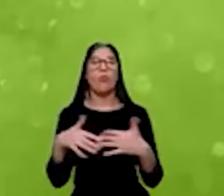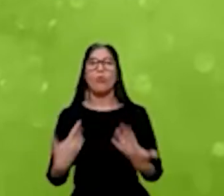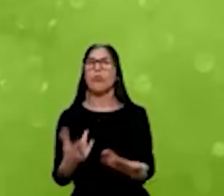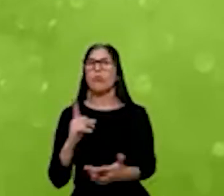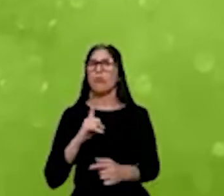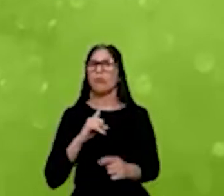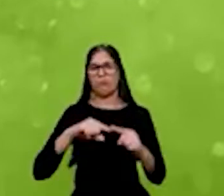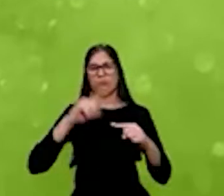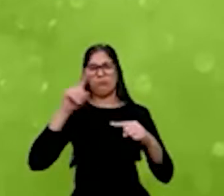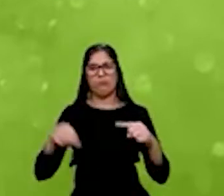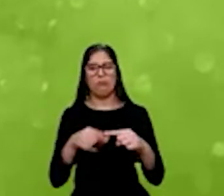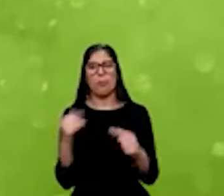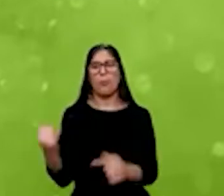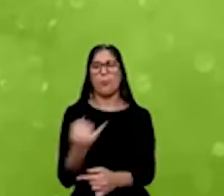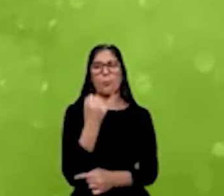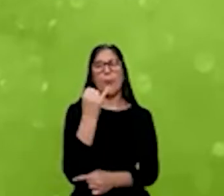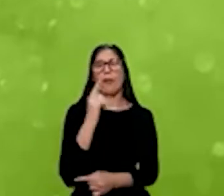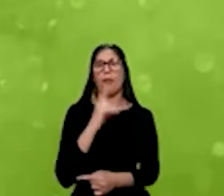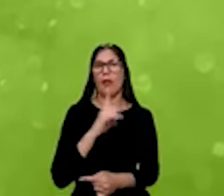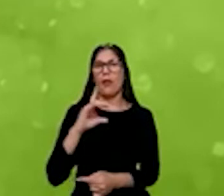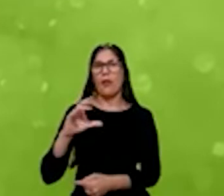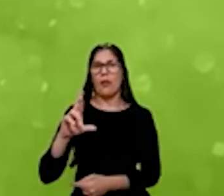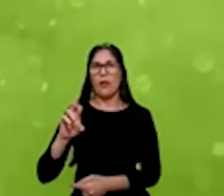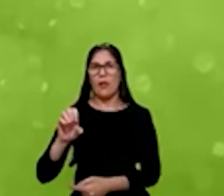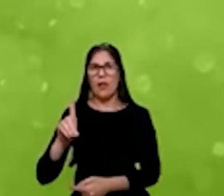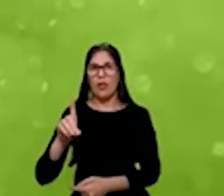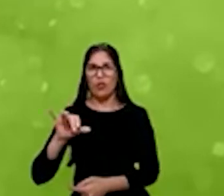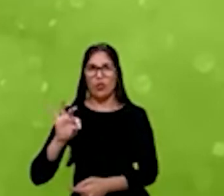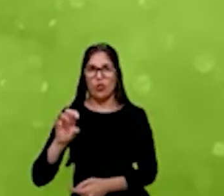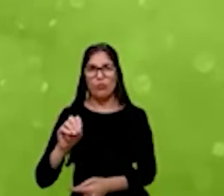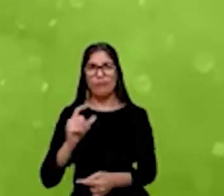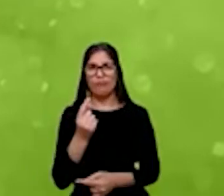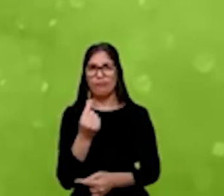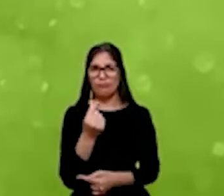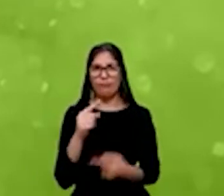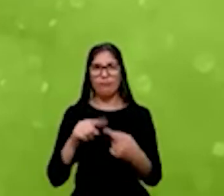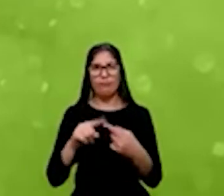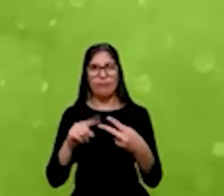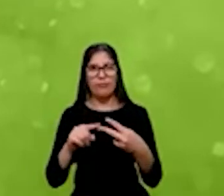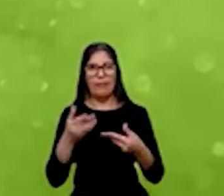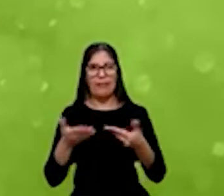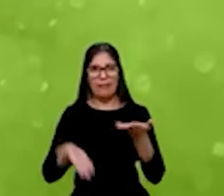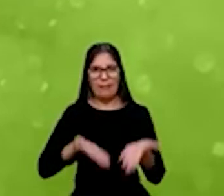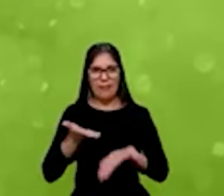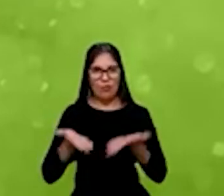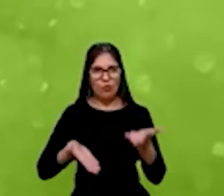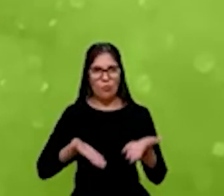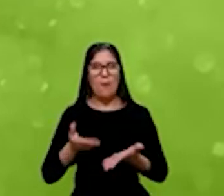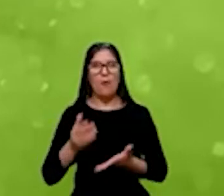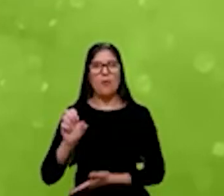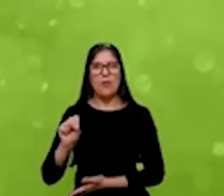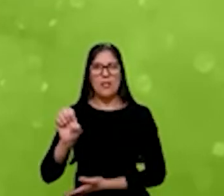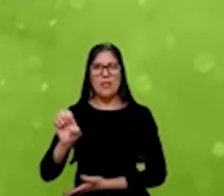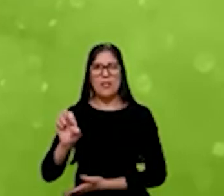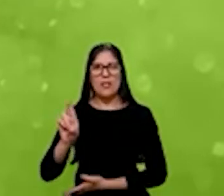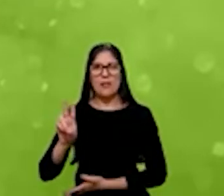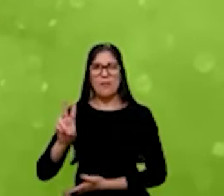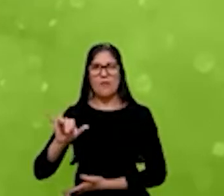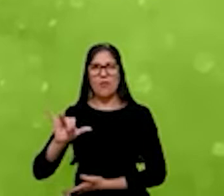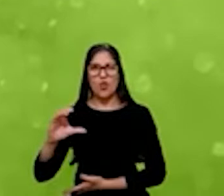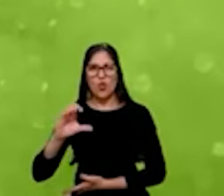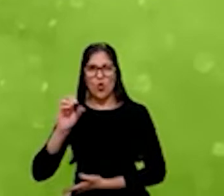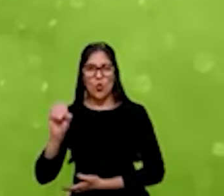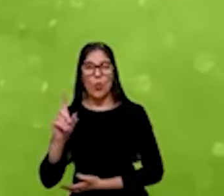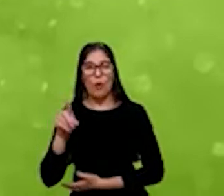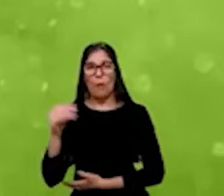A gente tem crédito, a gente tem serviços, o nosso banco de serviços, acho que vale a pena comentar, a